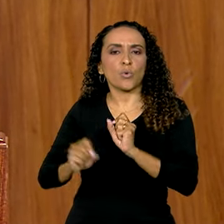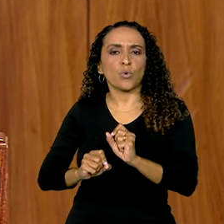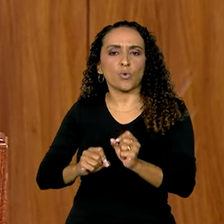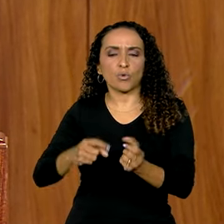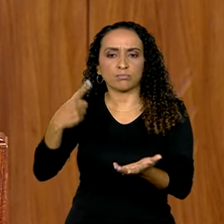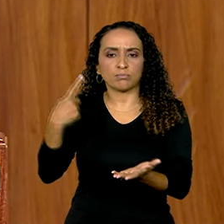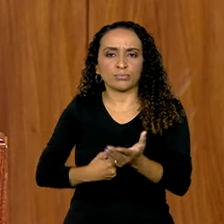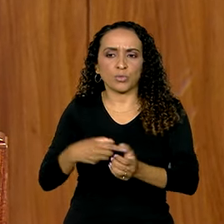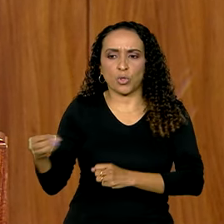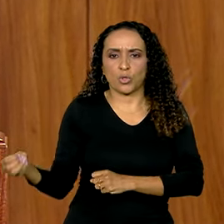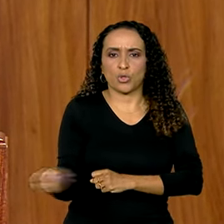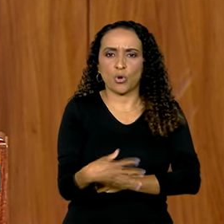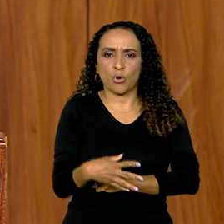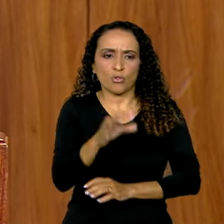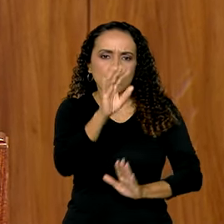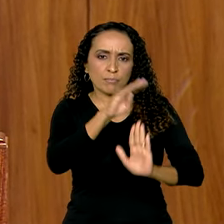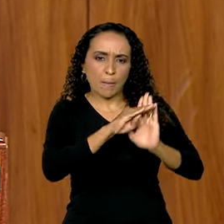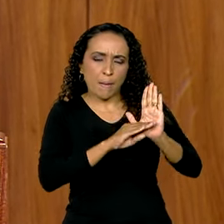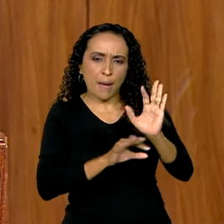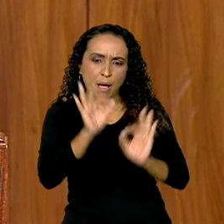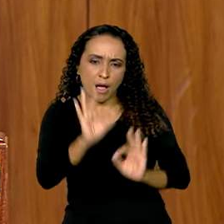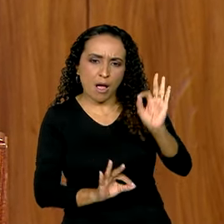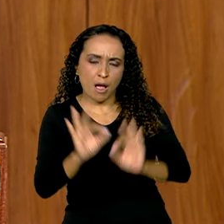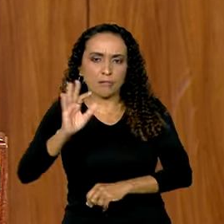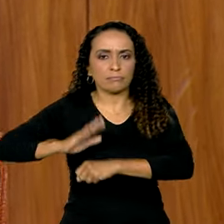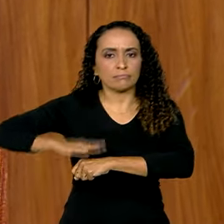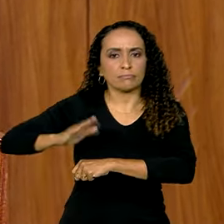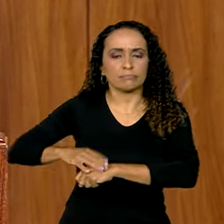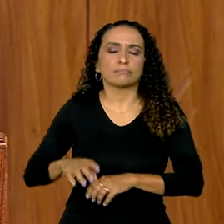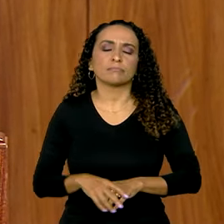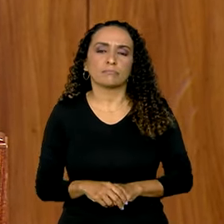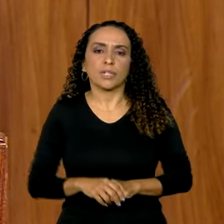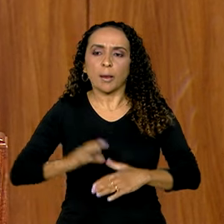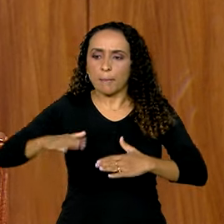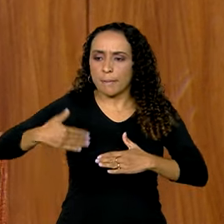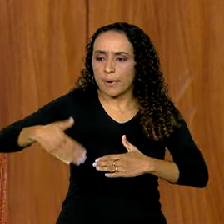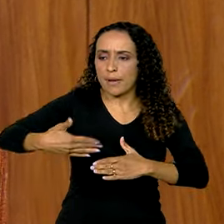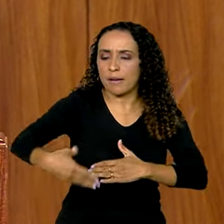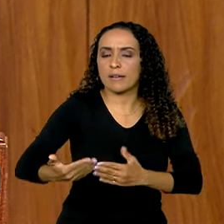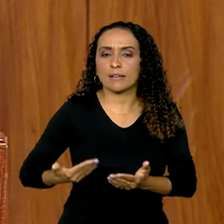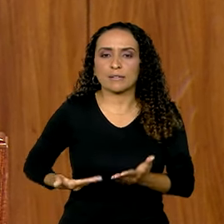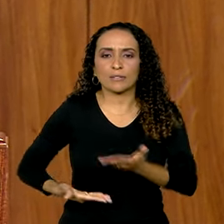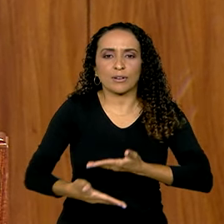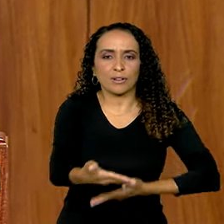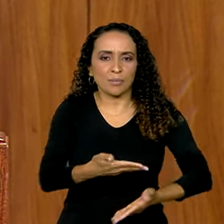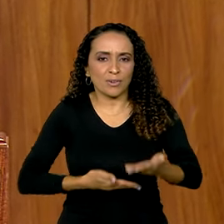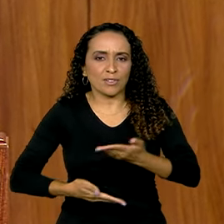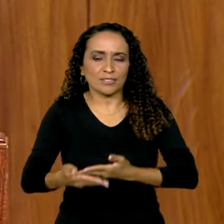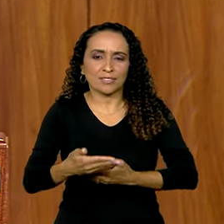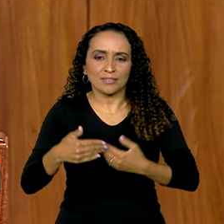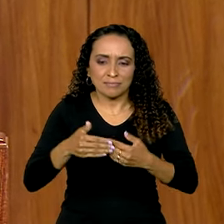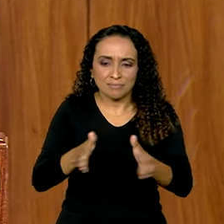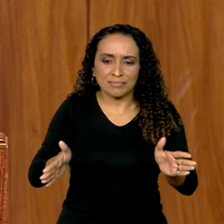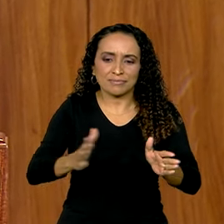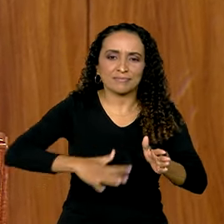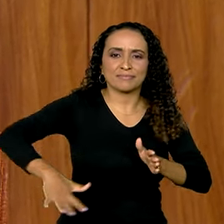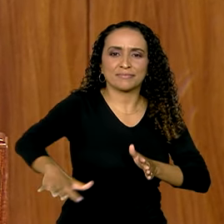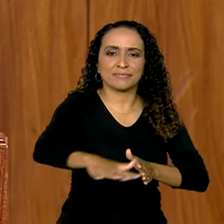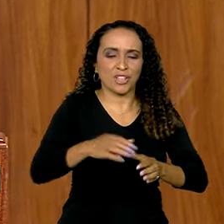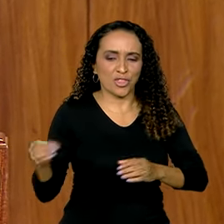novo pacto, um novo plano de ação, que estende nossa colaboração para novos campos.